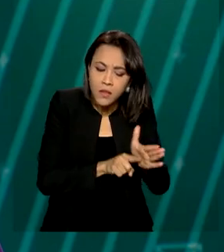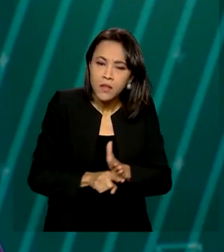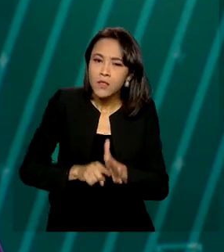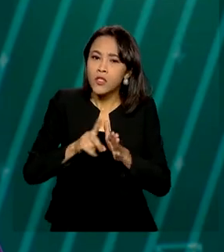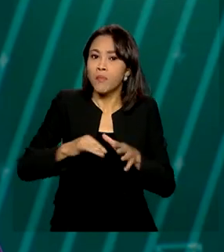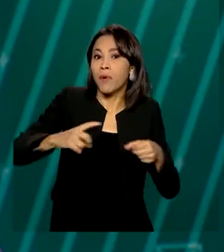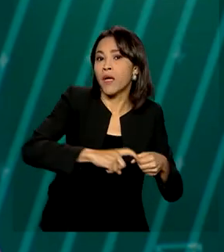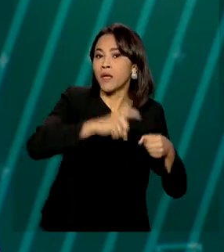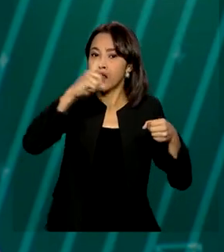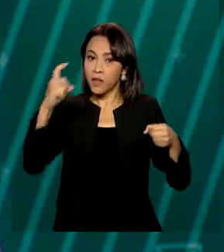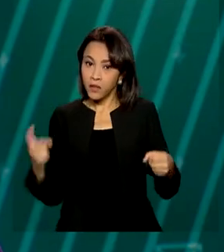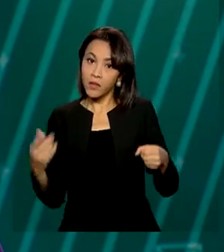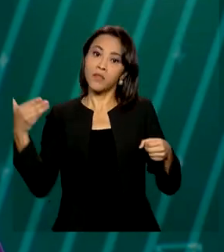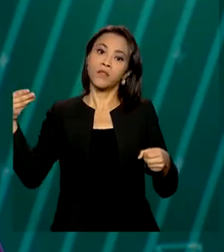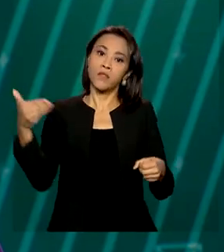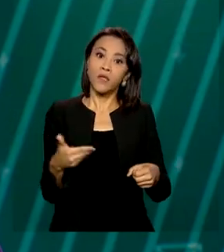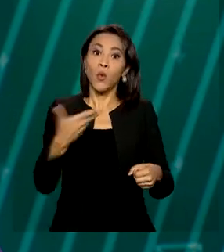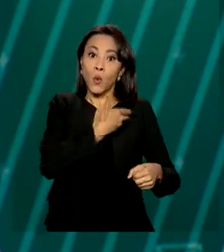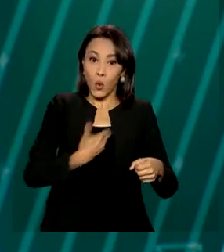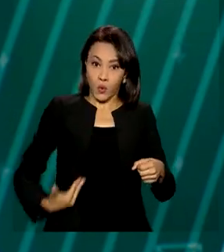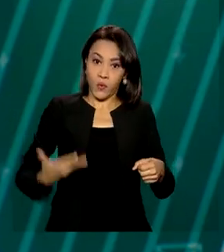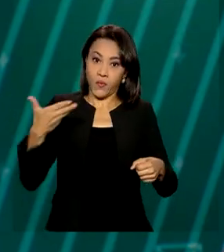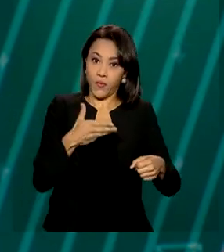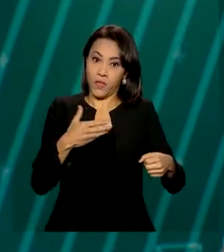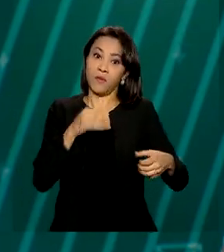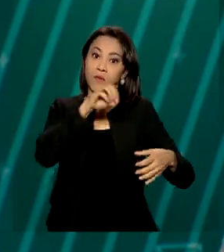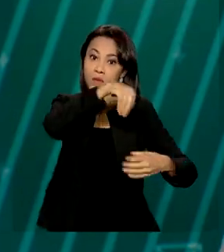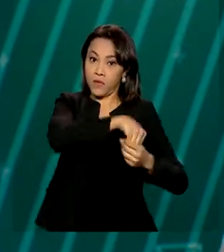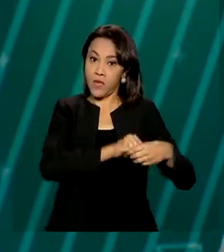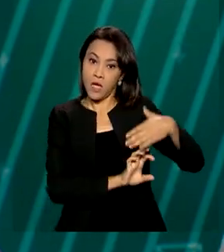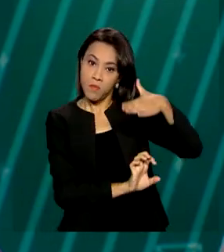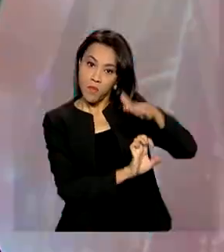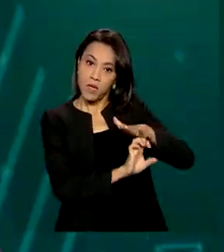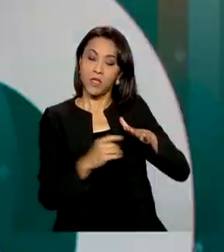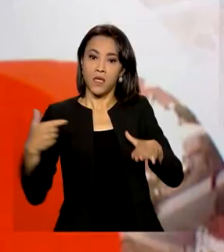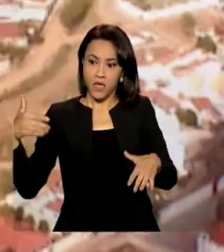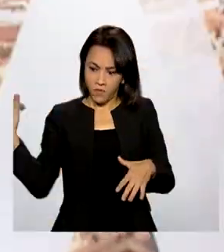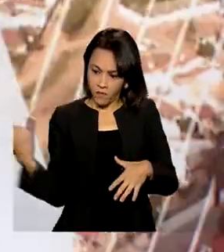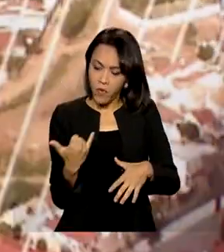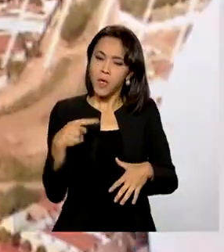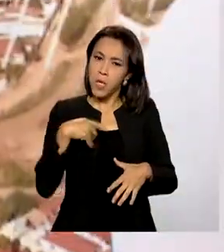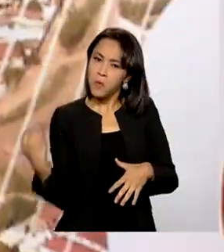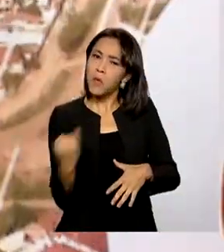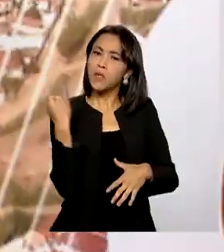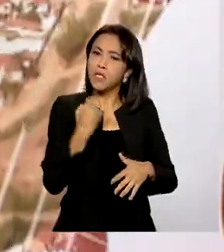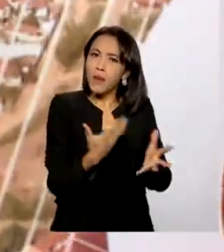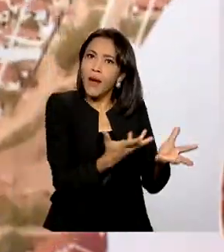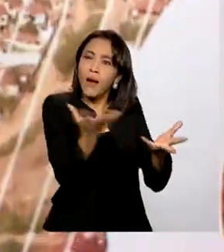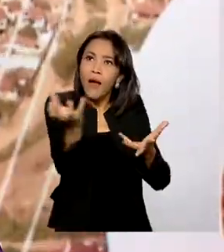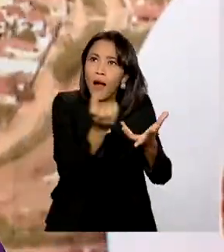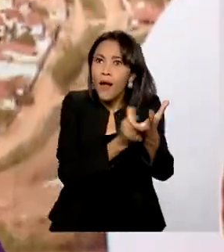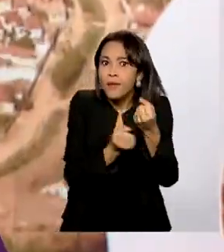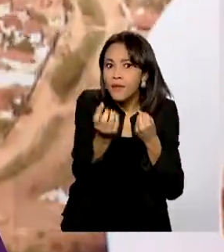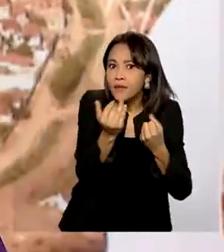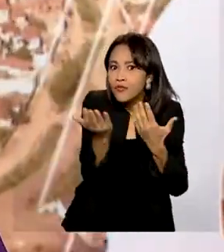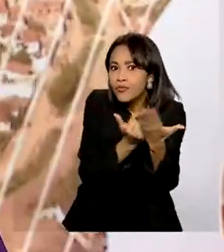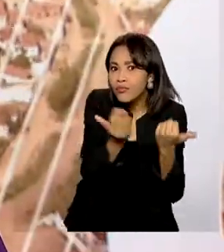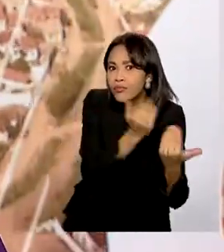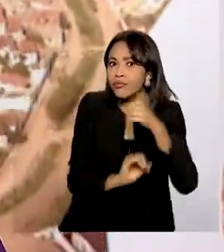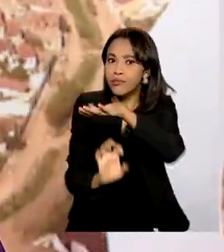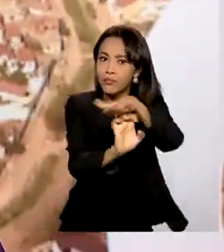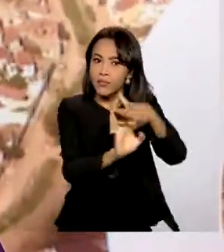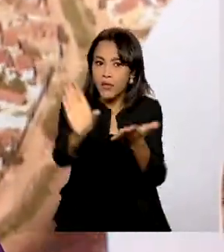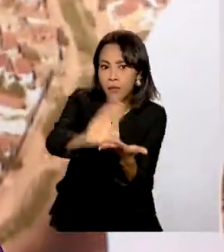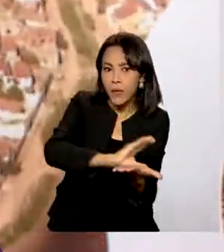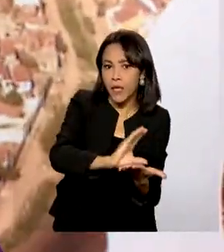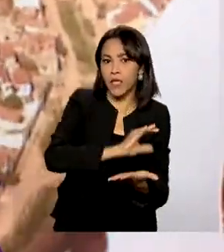desestatização da empresa. De acordo com o governo, o processo é fundamental para atrair investimentos ao país e além de promover ganhos de